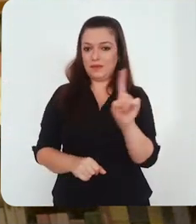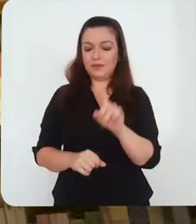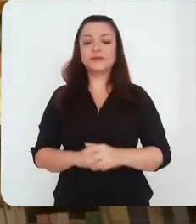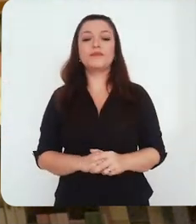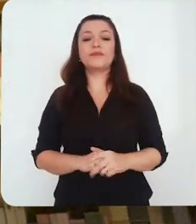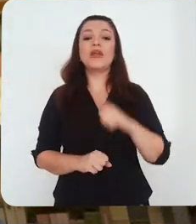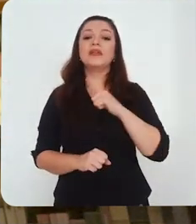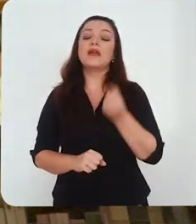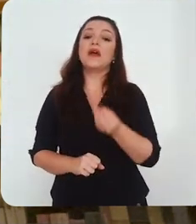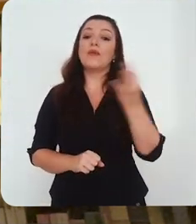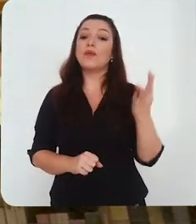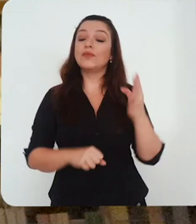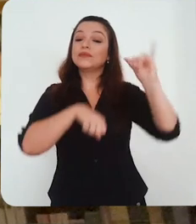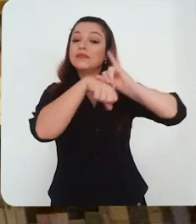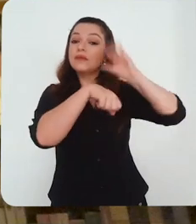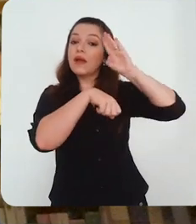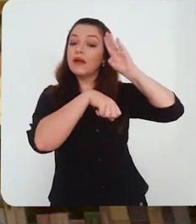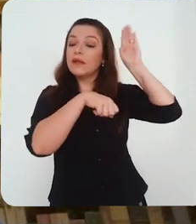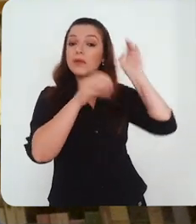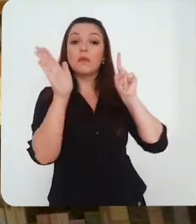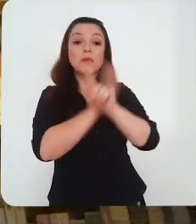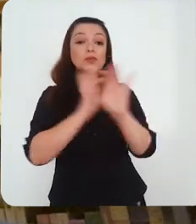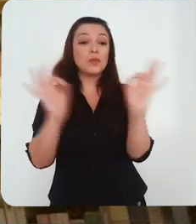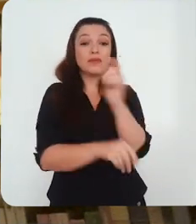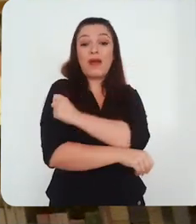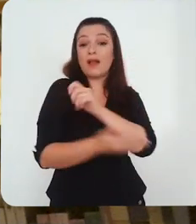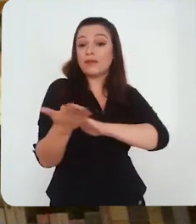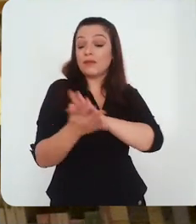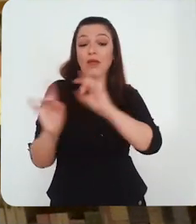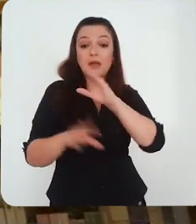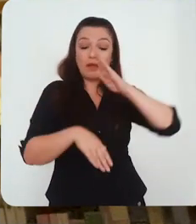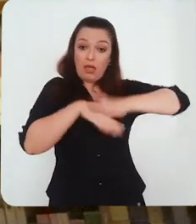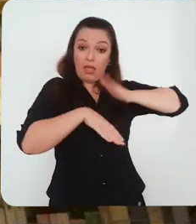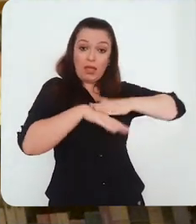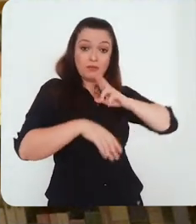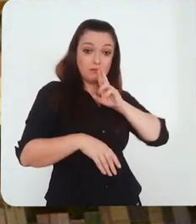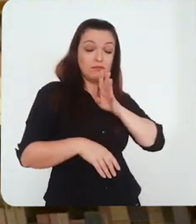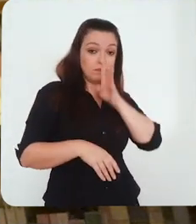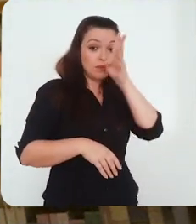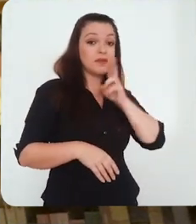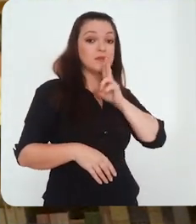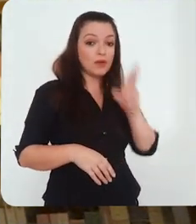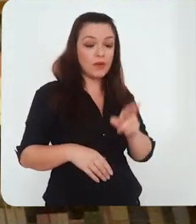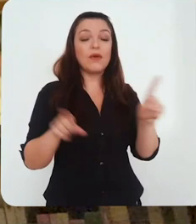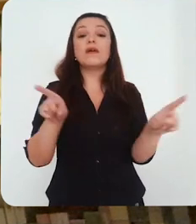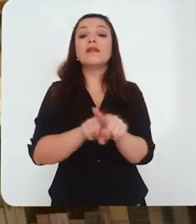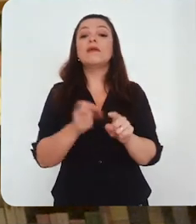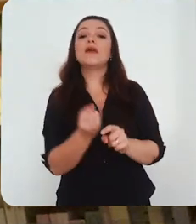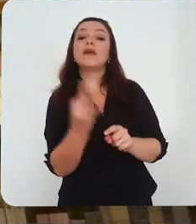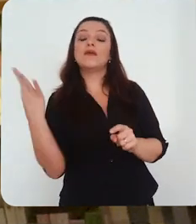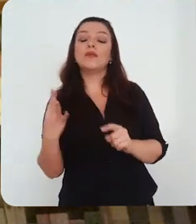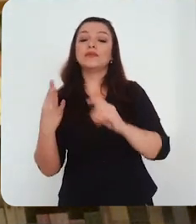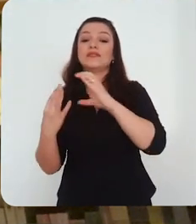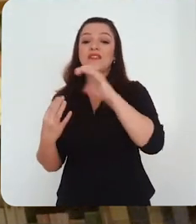de respostas diferentes não é simples. Houve centros acadêmicos que tomaram posição sem aplicar questionários para suas bases. E houve até mesmo